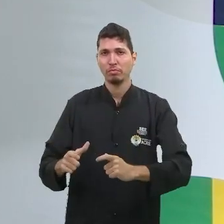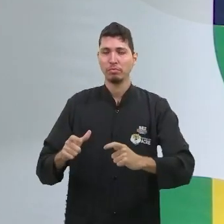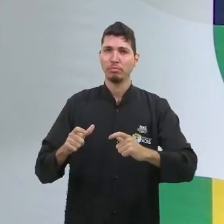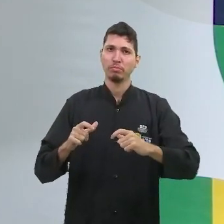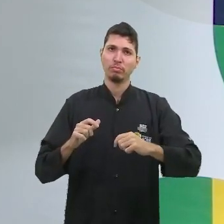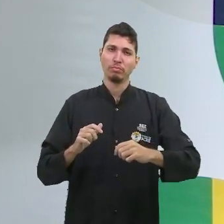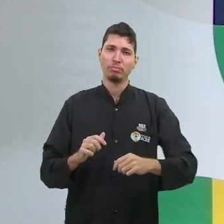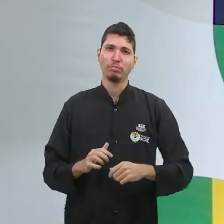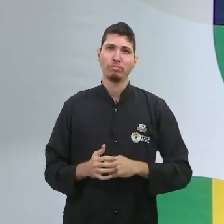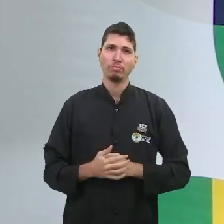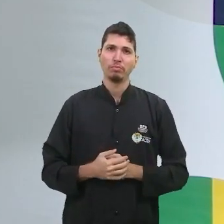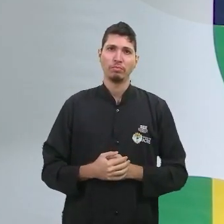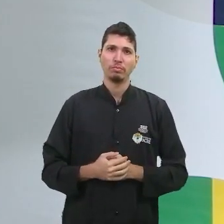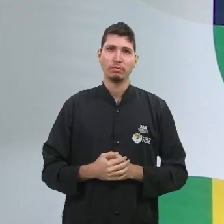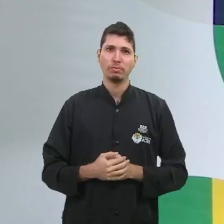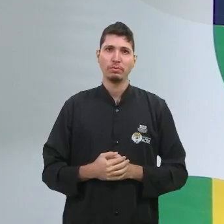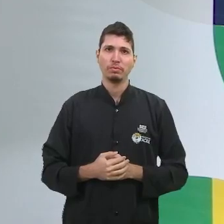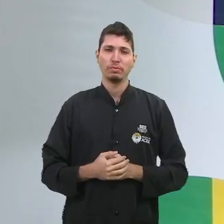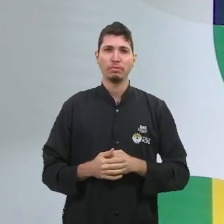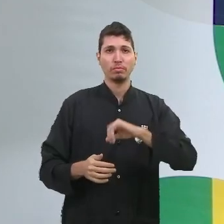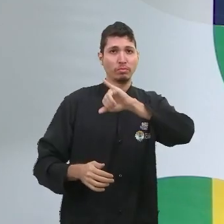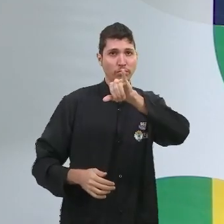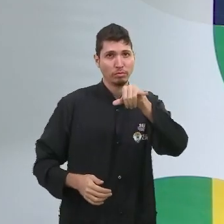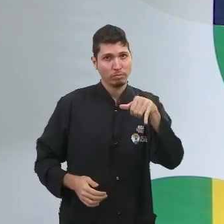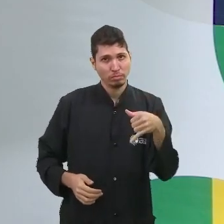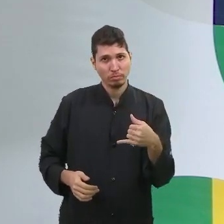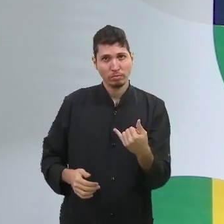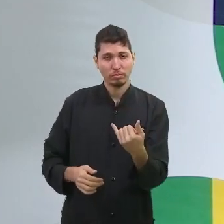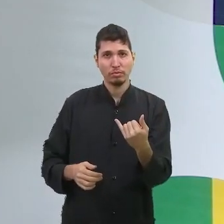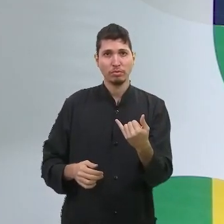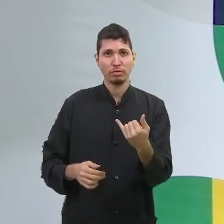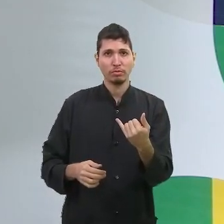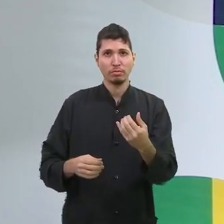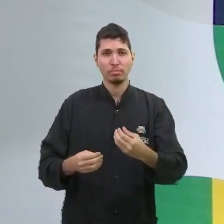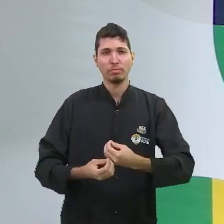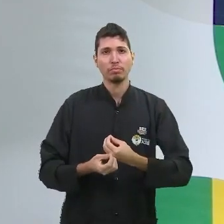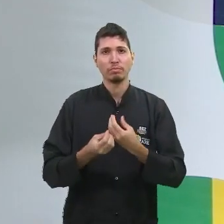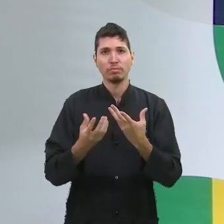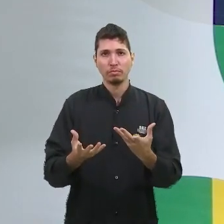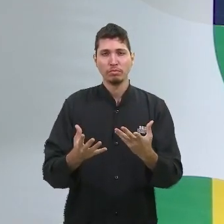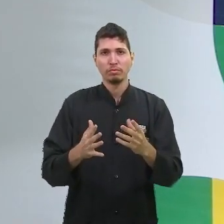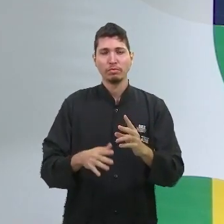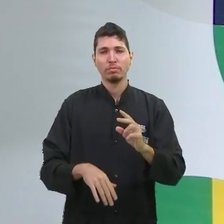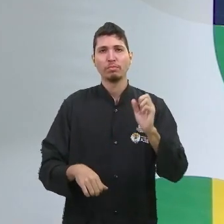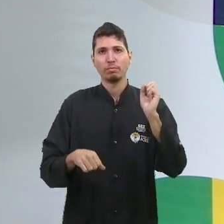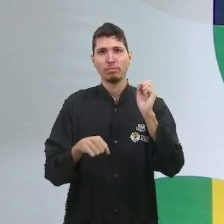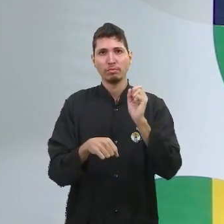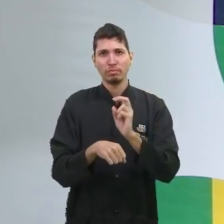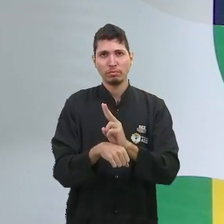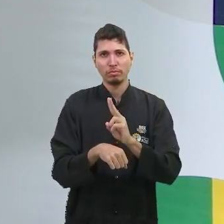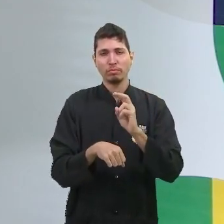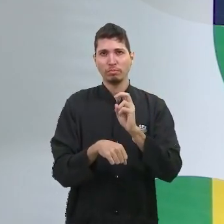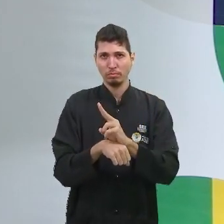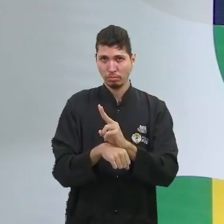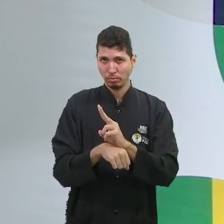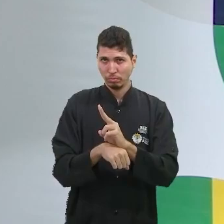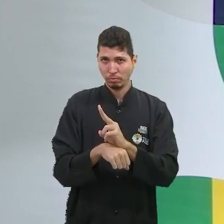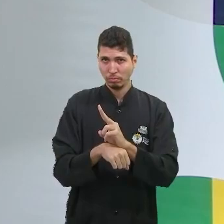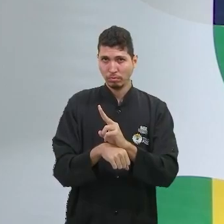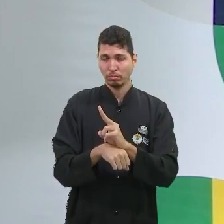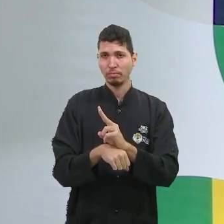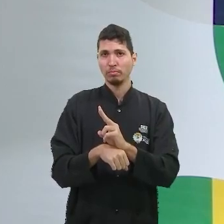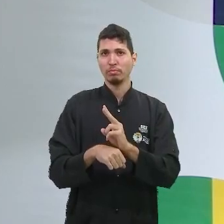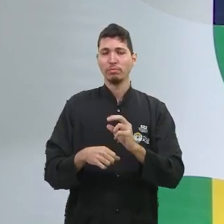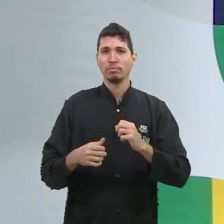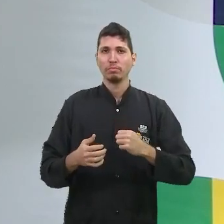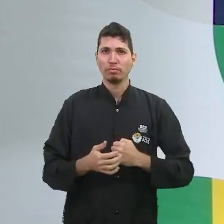empregam. E existem aqueles que serão os empregados, serão os trabalhadores. Por quê? Porque estão na